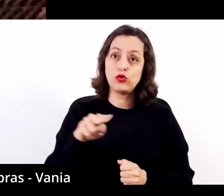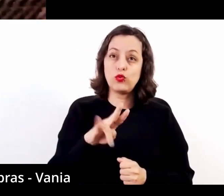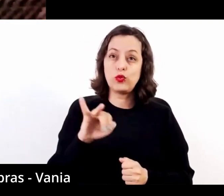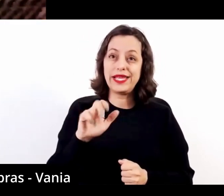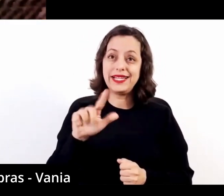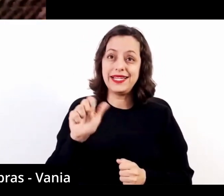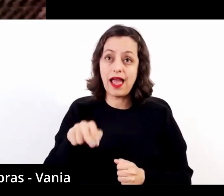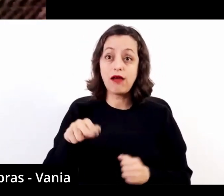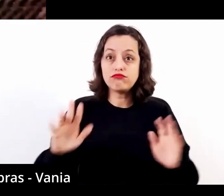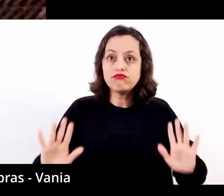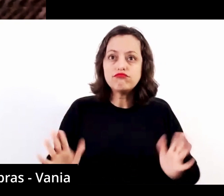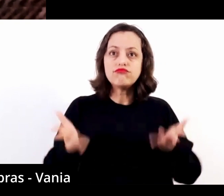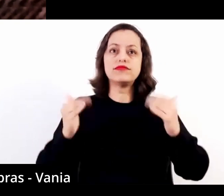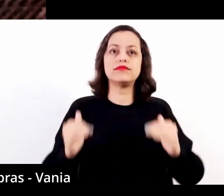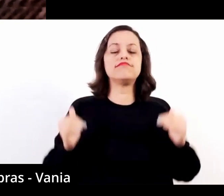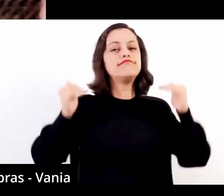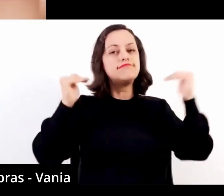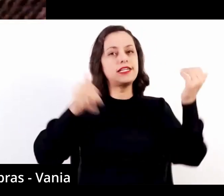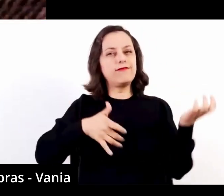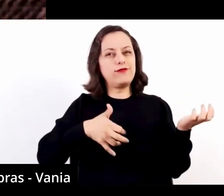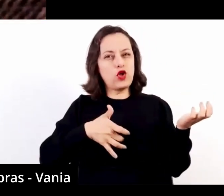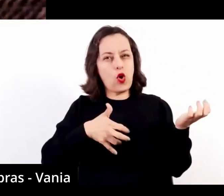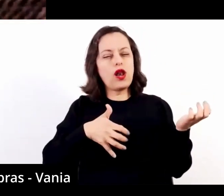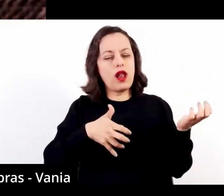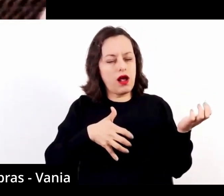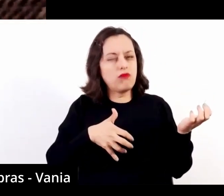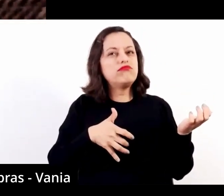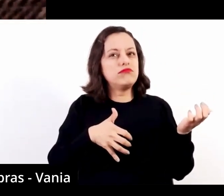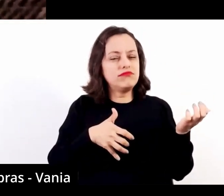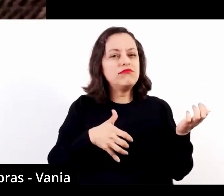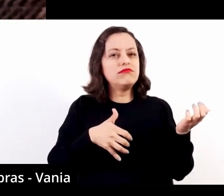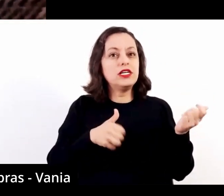esse patamar do violão a outras esferas,